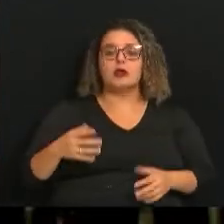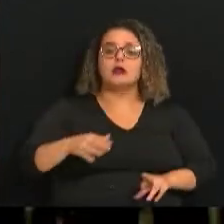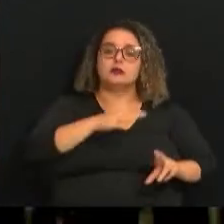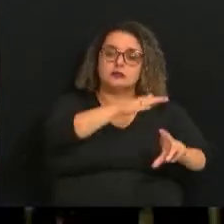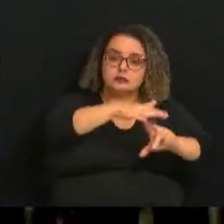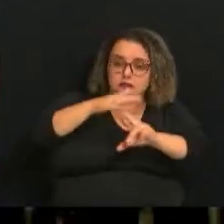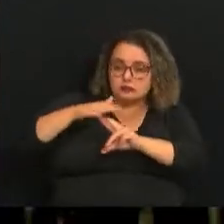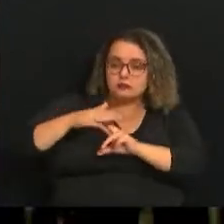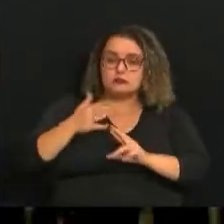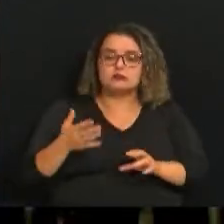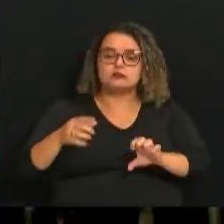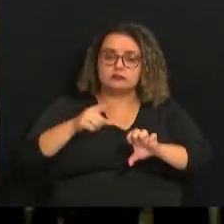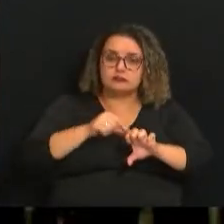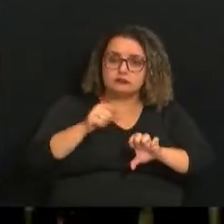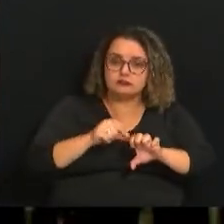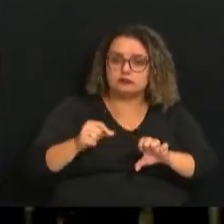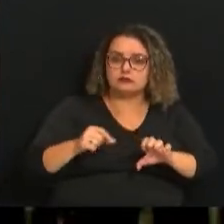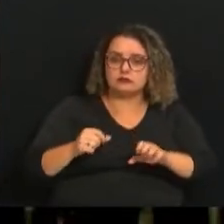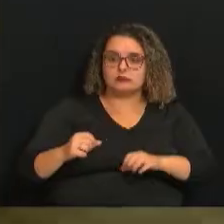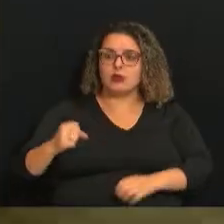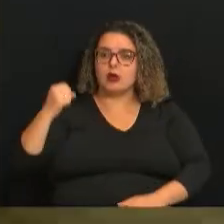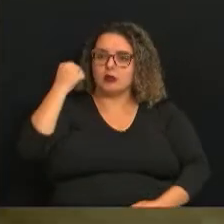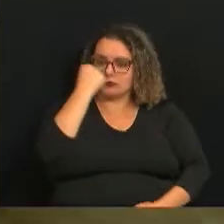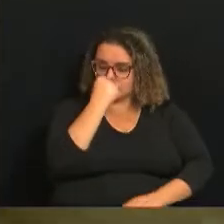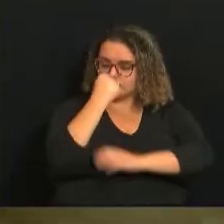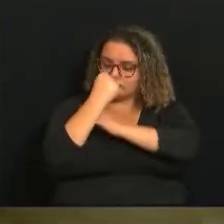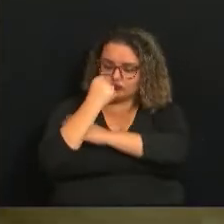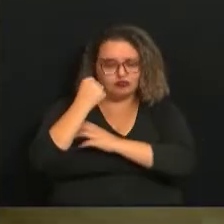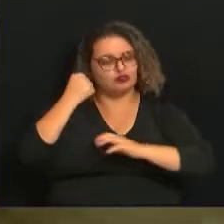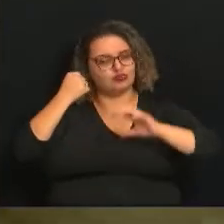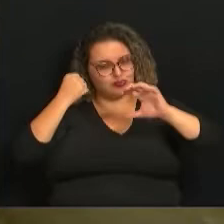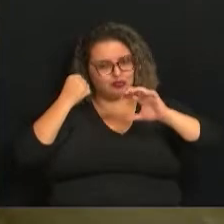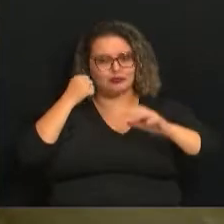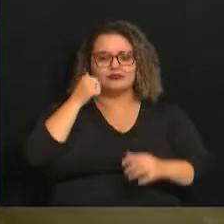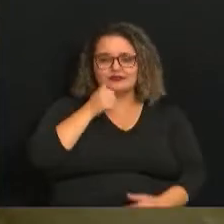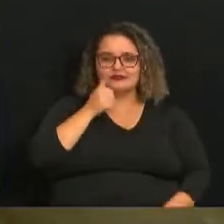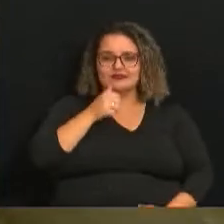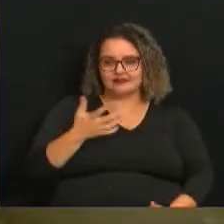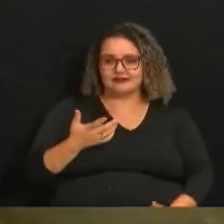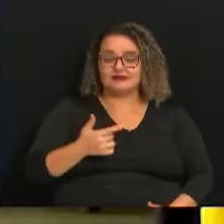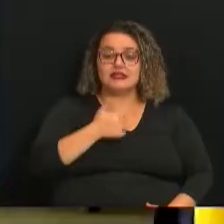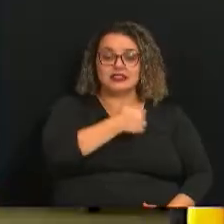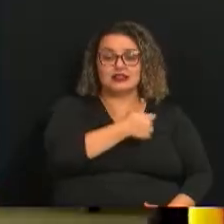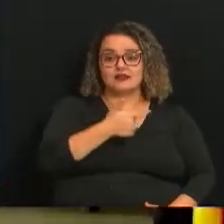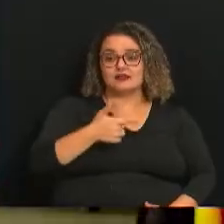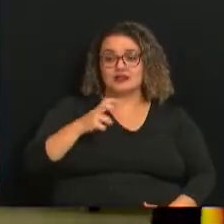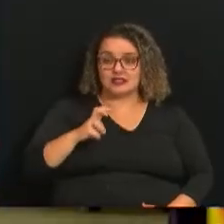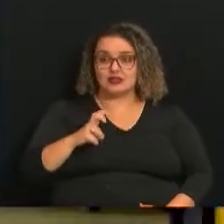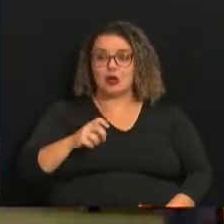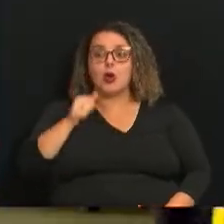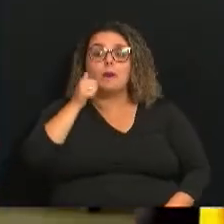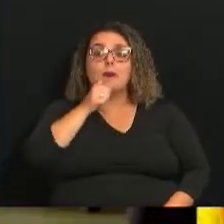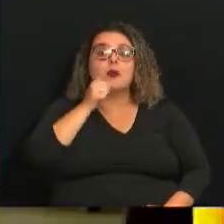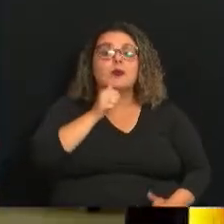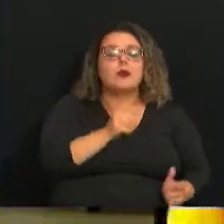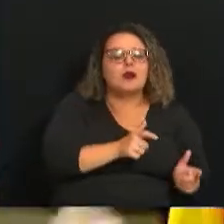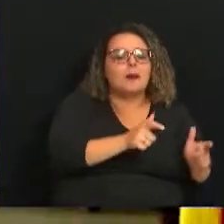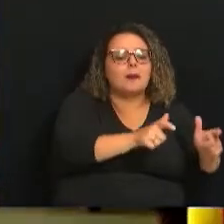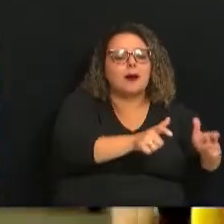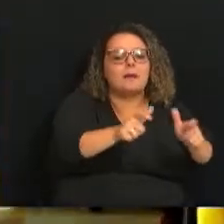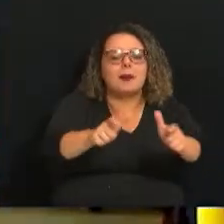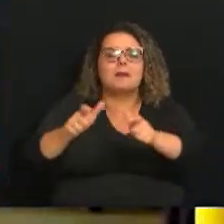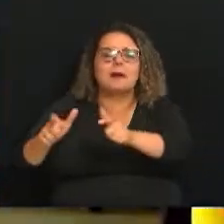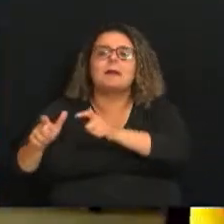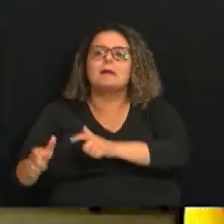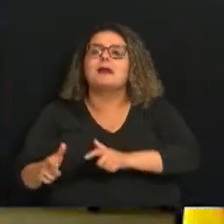do empreendedorismo e do empoderamento da mulher. A Feira tem 125 expositoras. O propósito é mostrar a